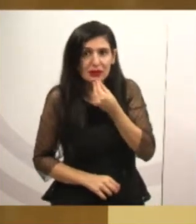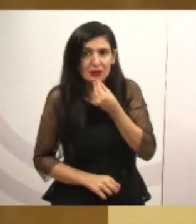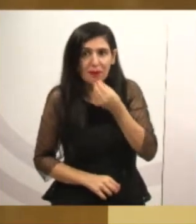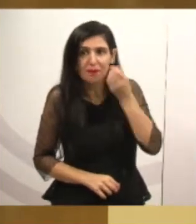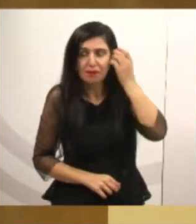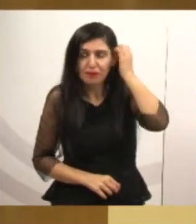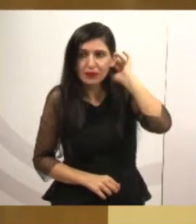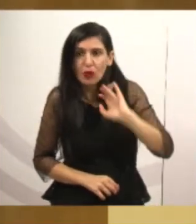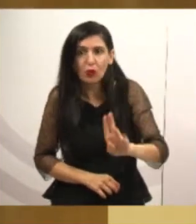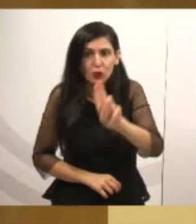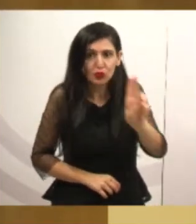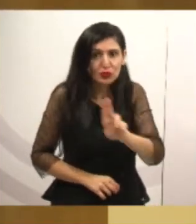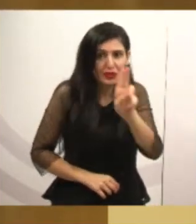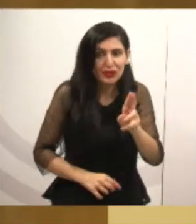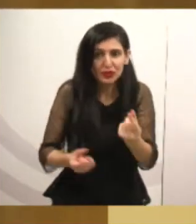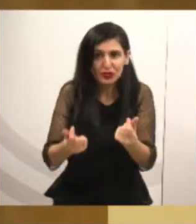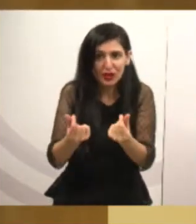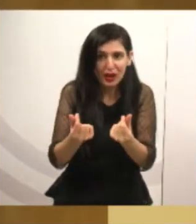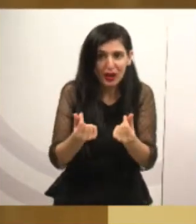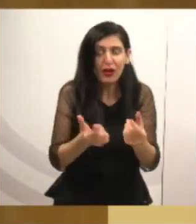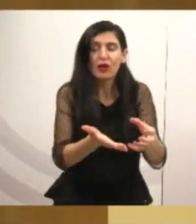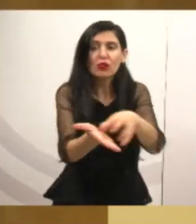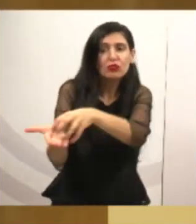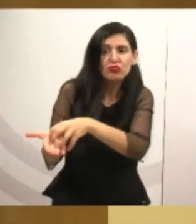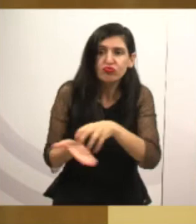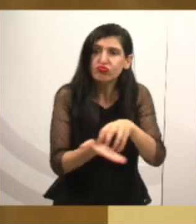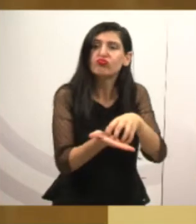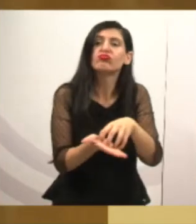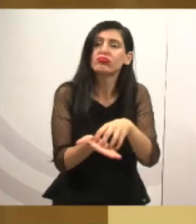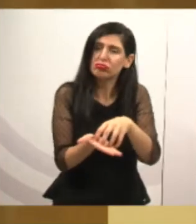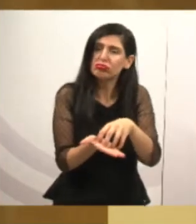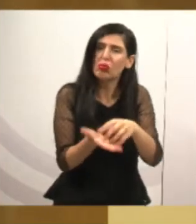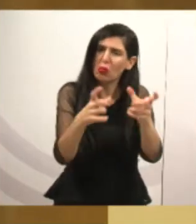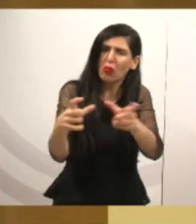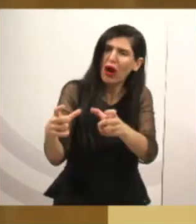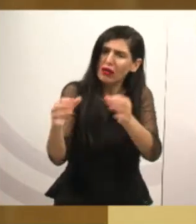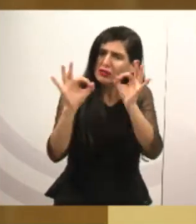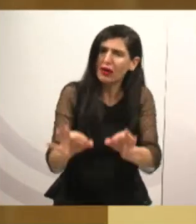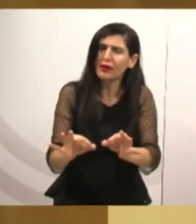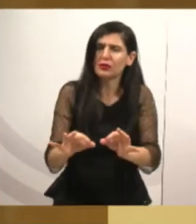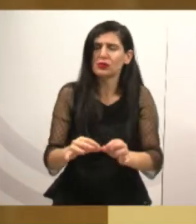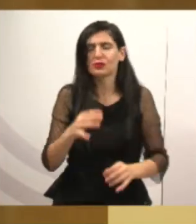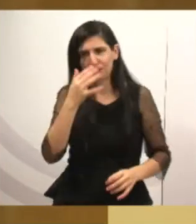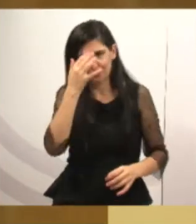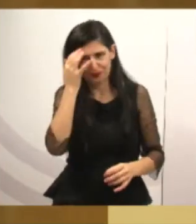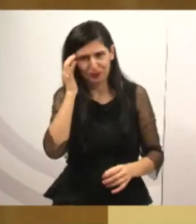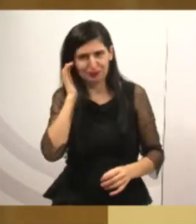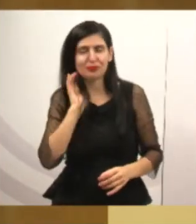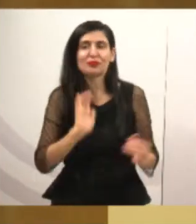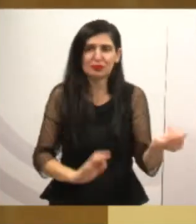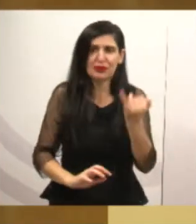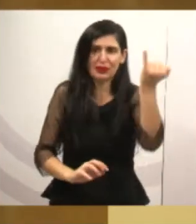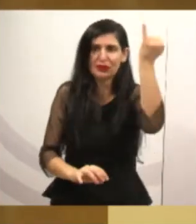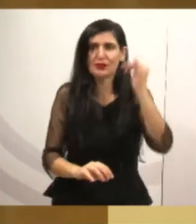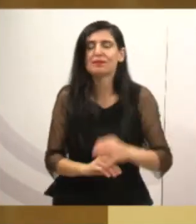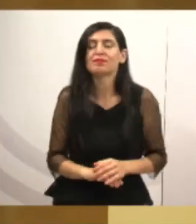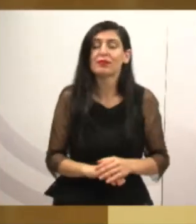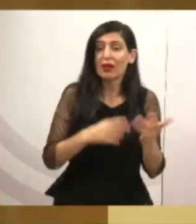tem que ser aplicado. Eu acho que isso que é importante. E nós sabemos também, aqui eu não poderia deixar de falar,